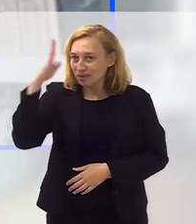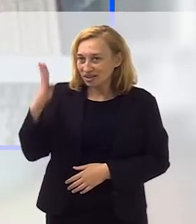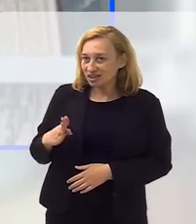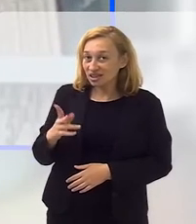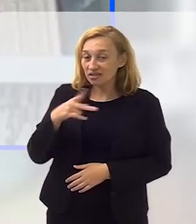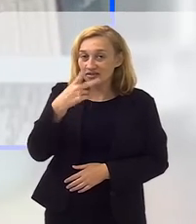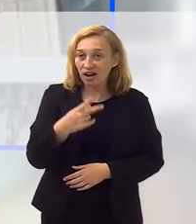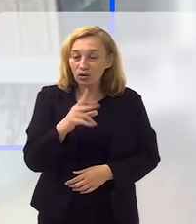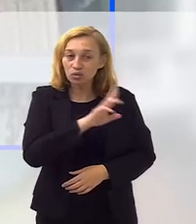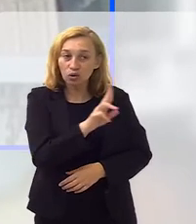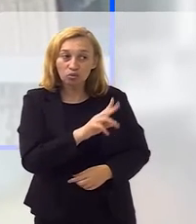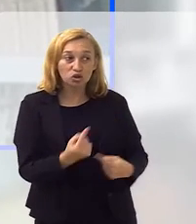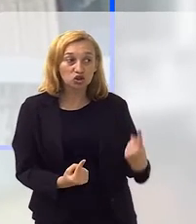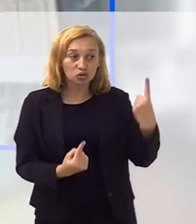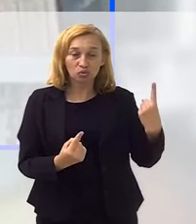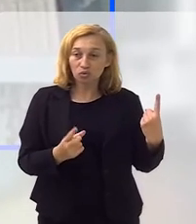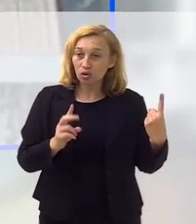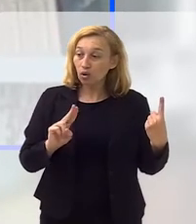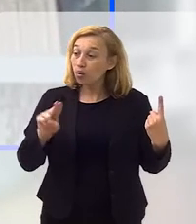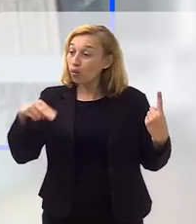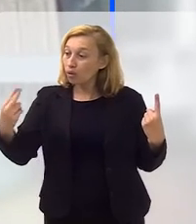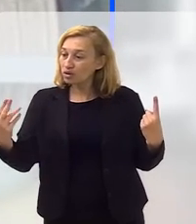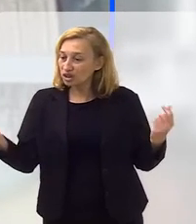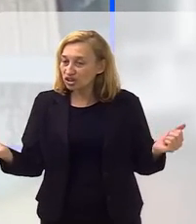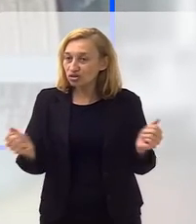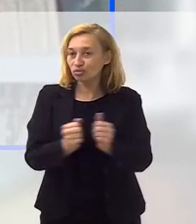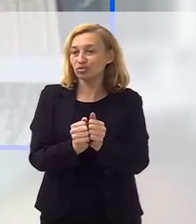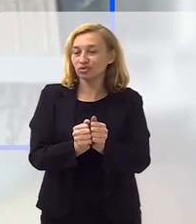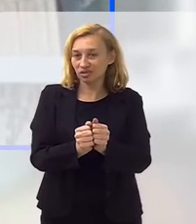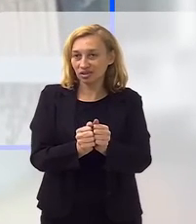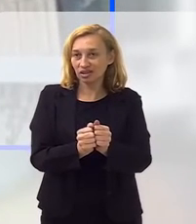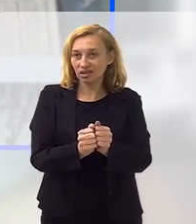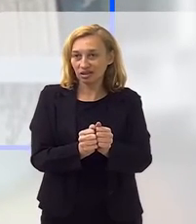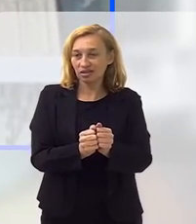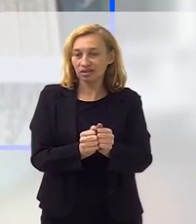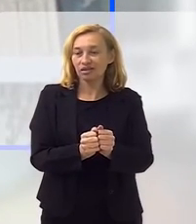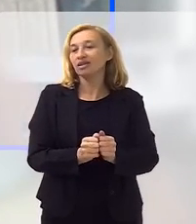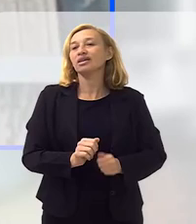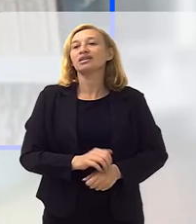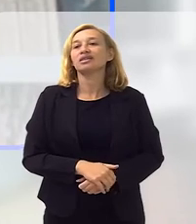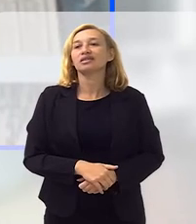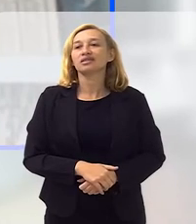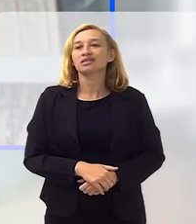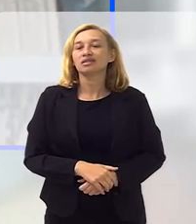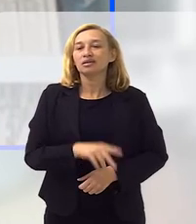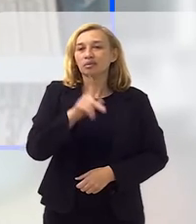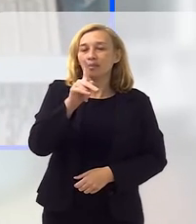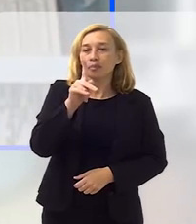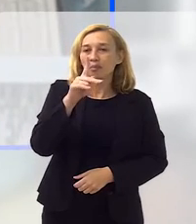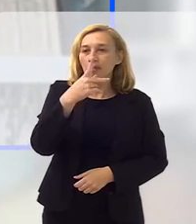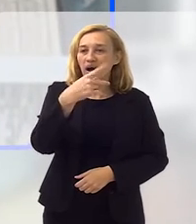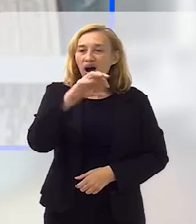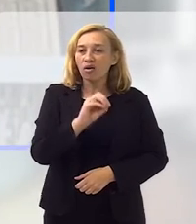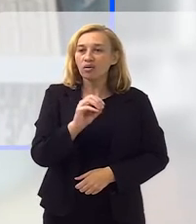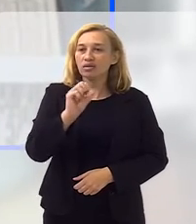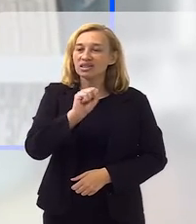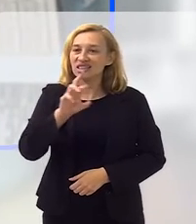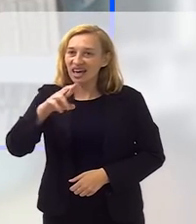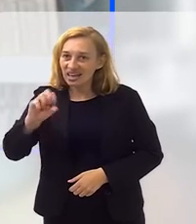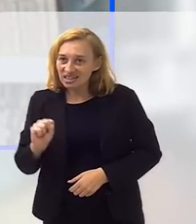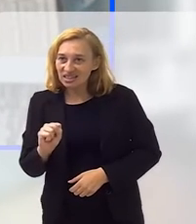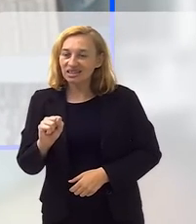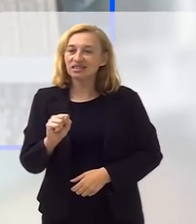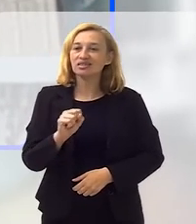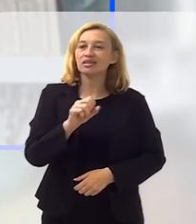do outro já vem a reboque, sabe, João Bosco e Aldir Blanc, Baden e Paulo César Pinheiro,